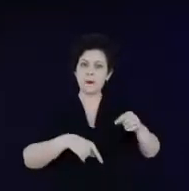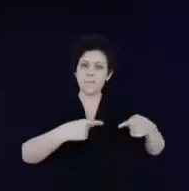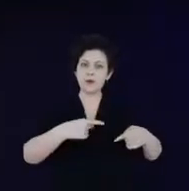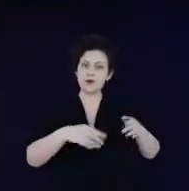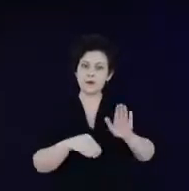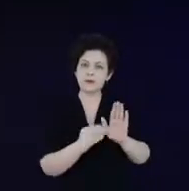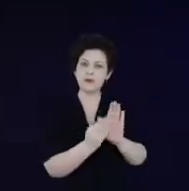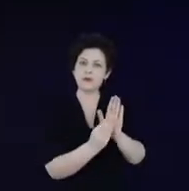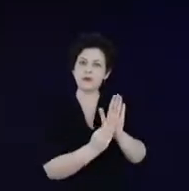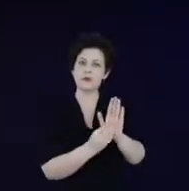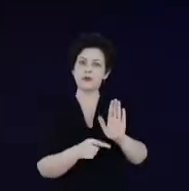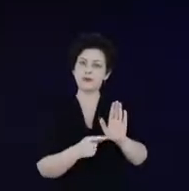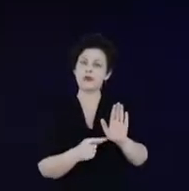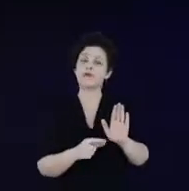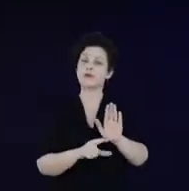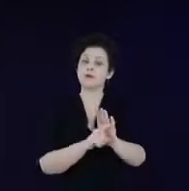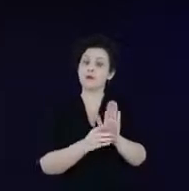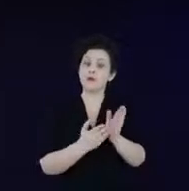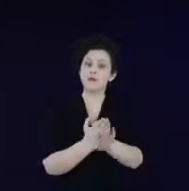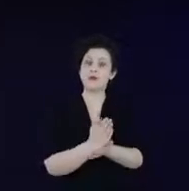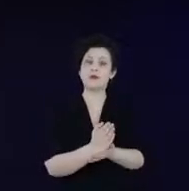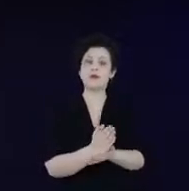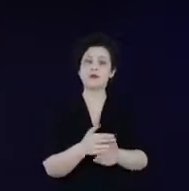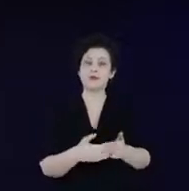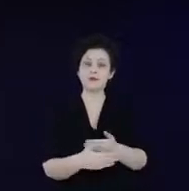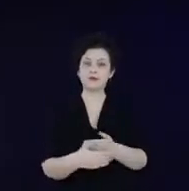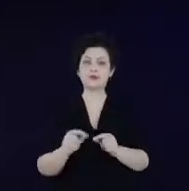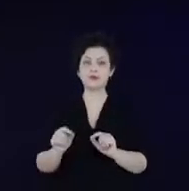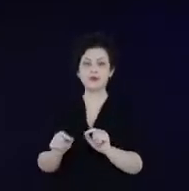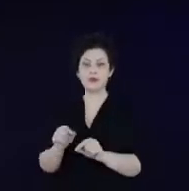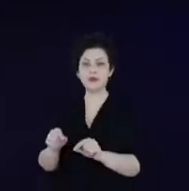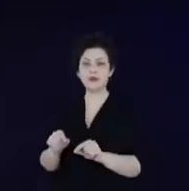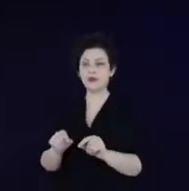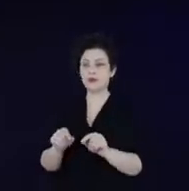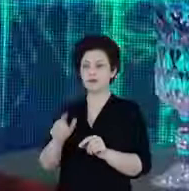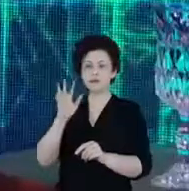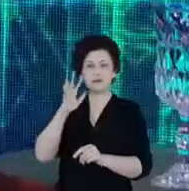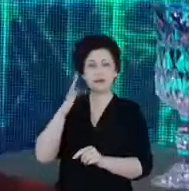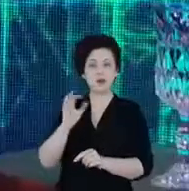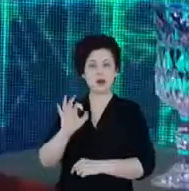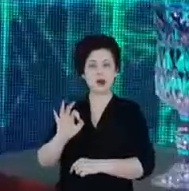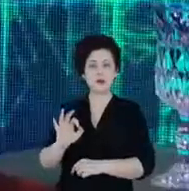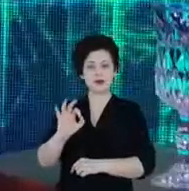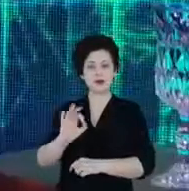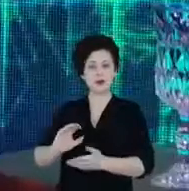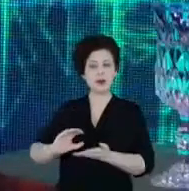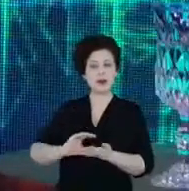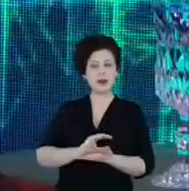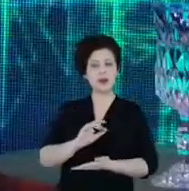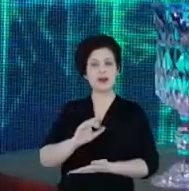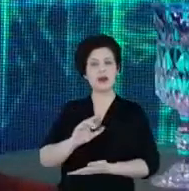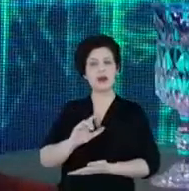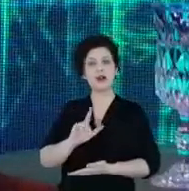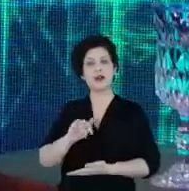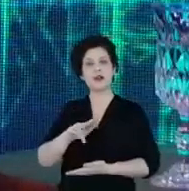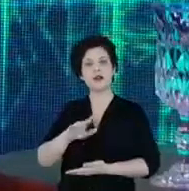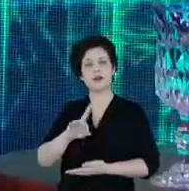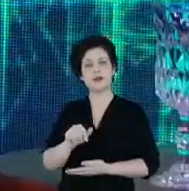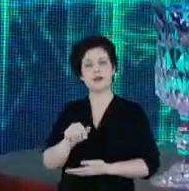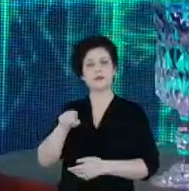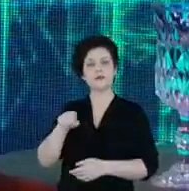e eficiência energética por meio da aplicação compulsória de um percentual da receita operacional líquida em ações